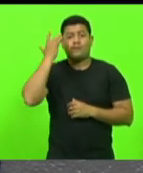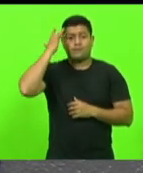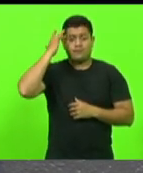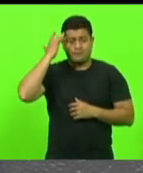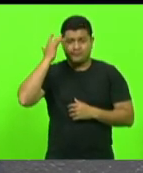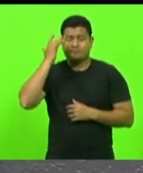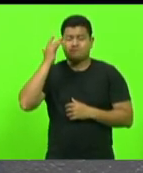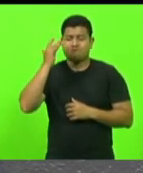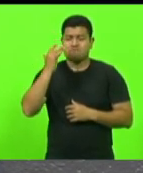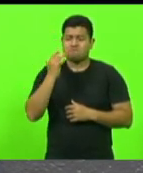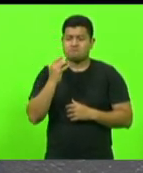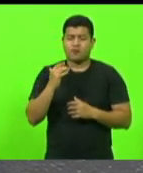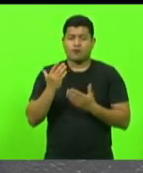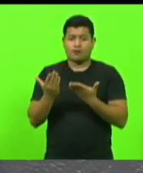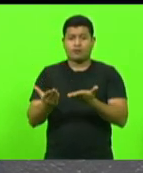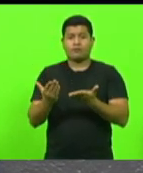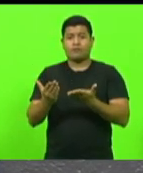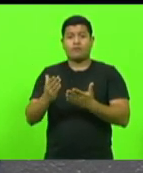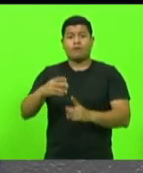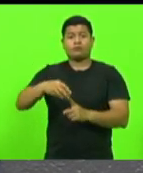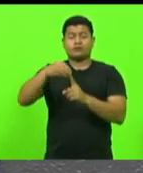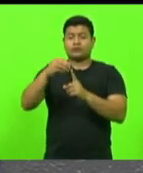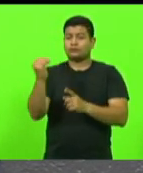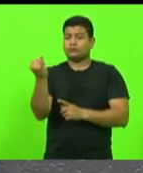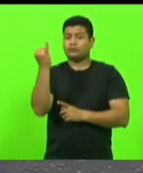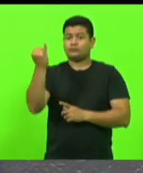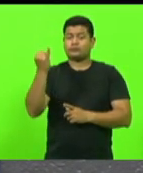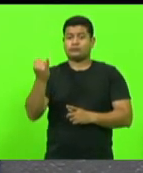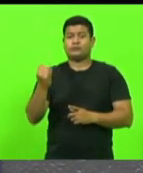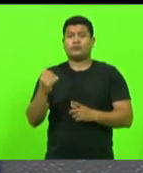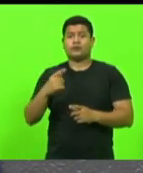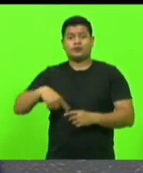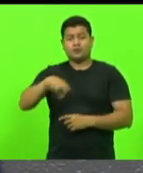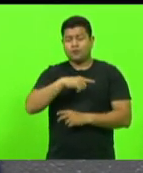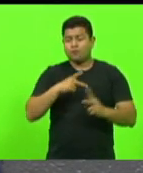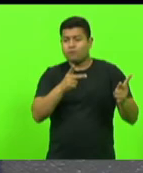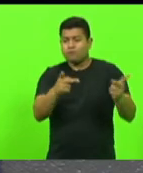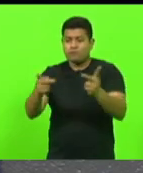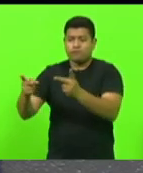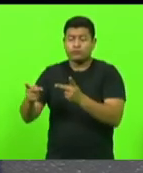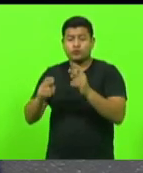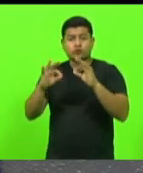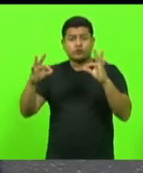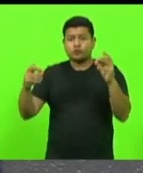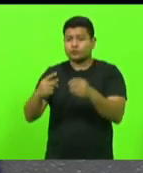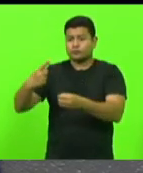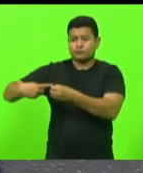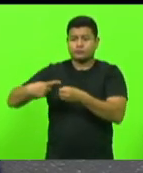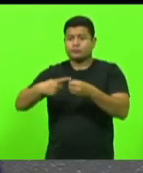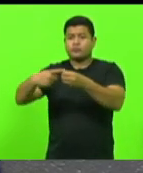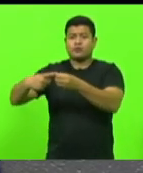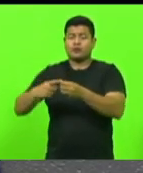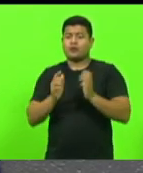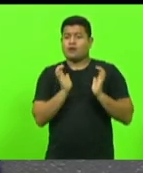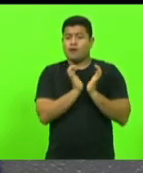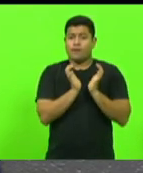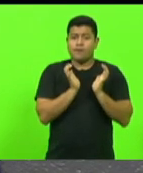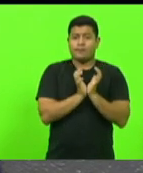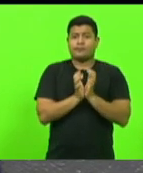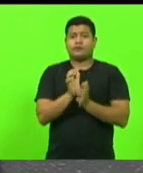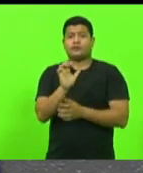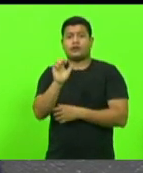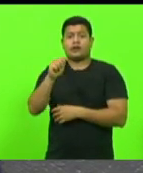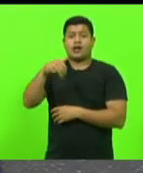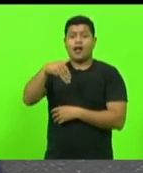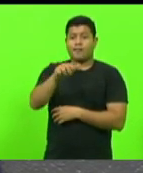importante desse roteiro, que todos os municípios da região foram contemplados, tanto da APAES, quanto das AMAS,